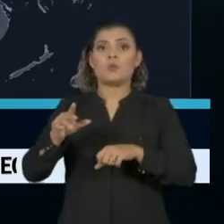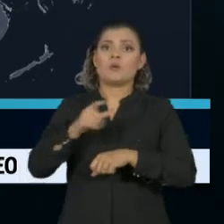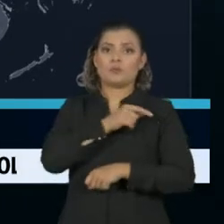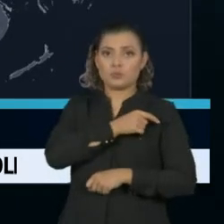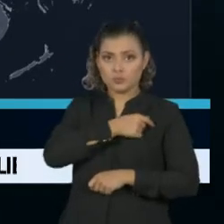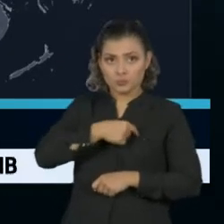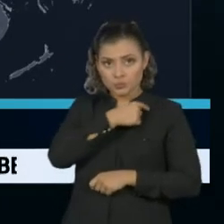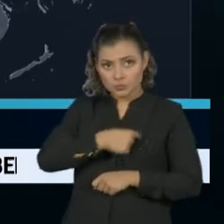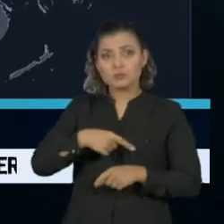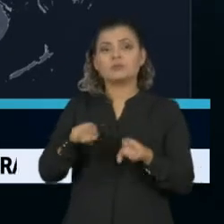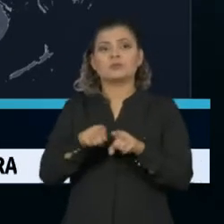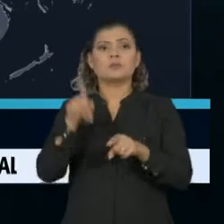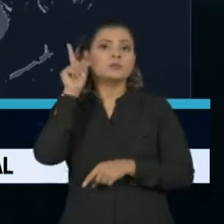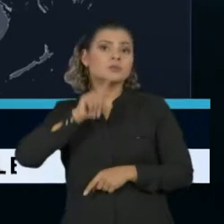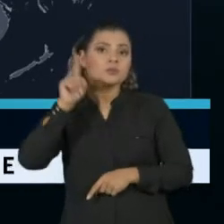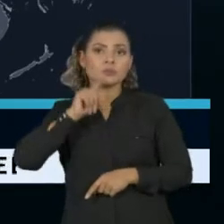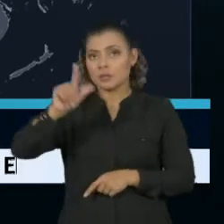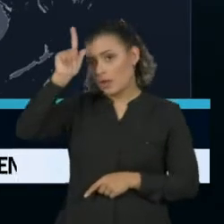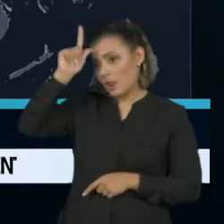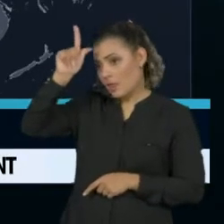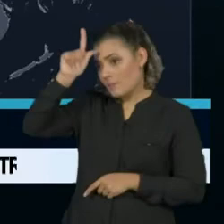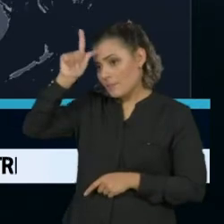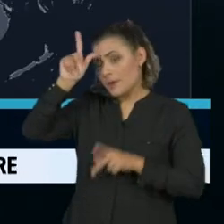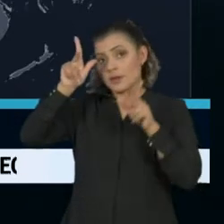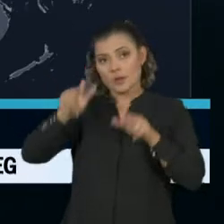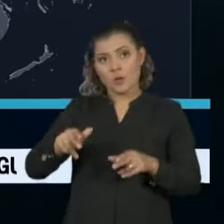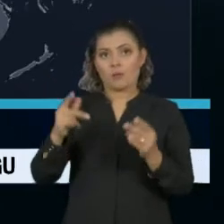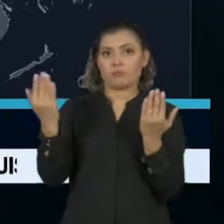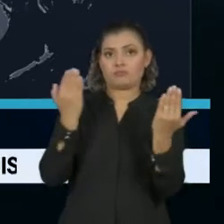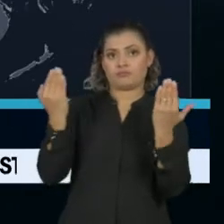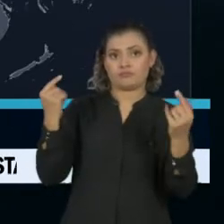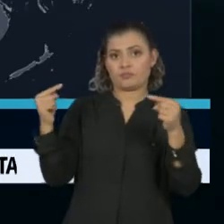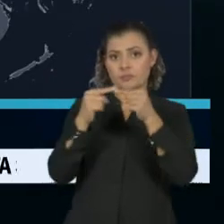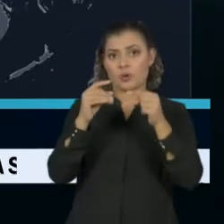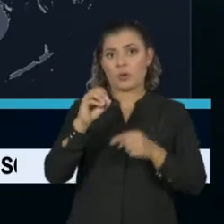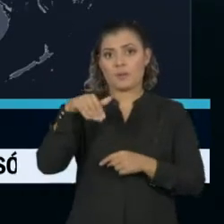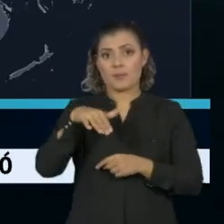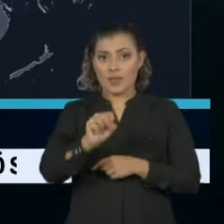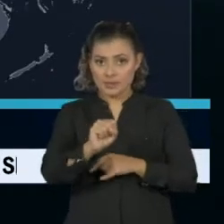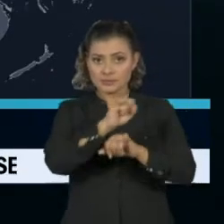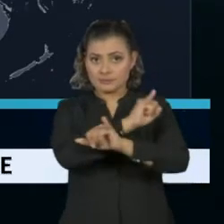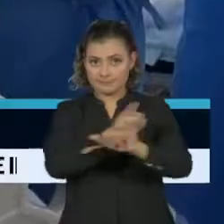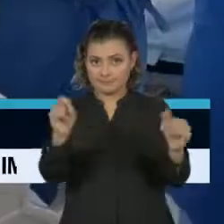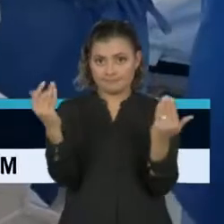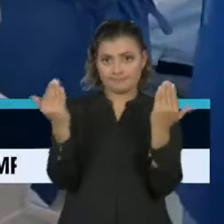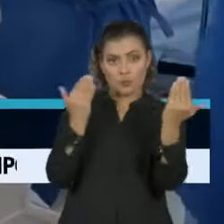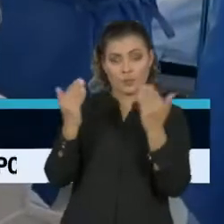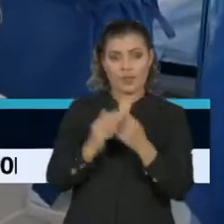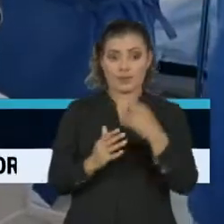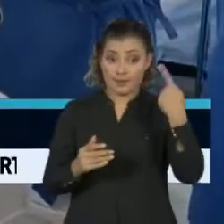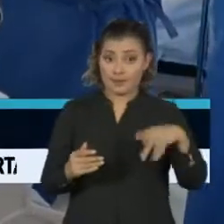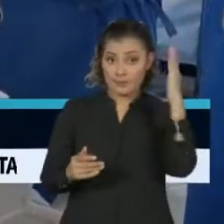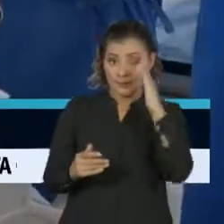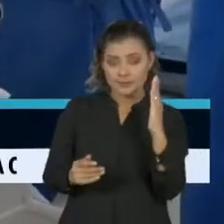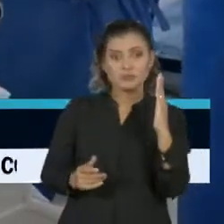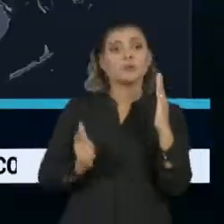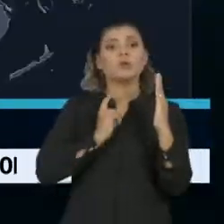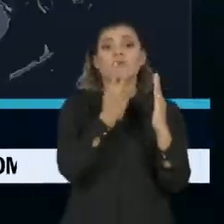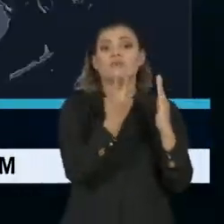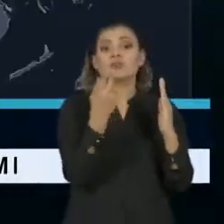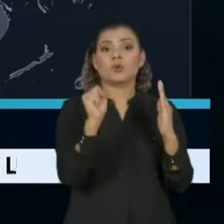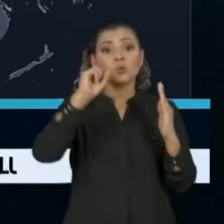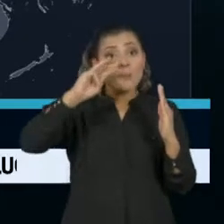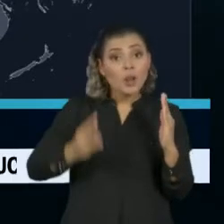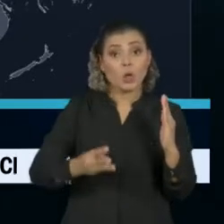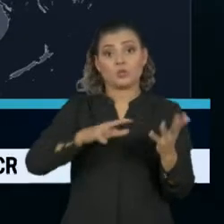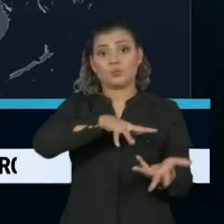Estados Unidos e Alemanha, segundo o relatório da Organização Mundial da Saúde, a OMS. São 28 milhões de enfermeiros